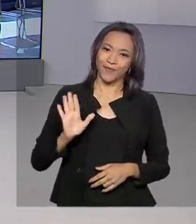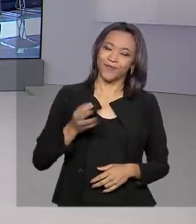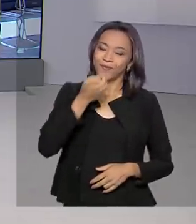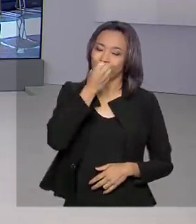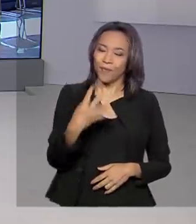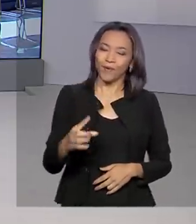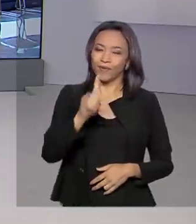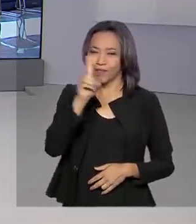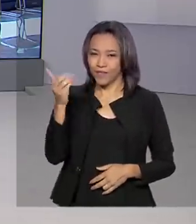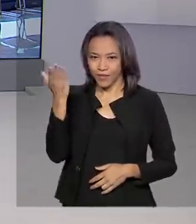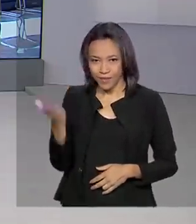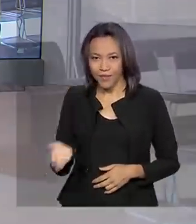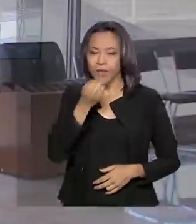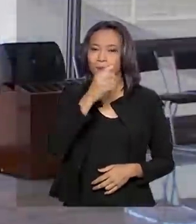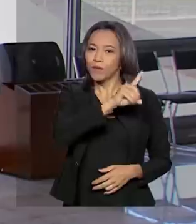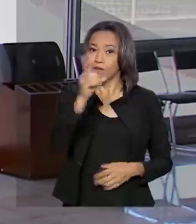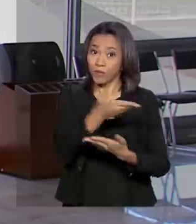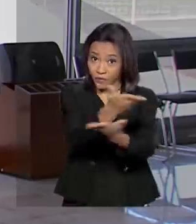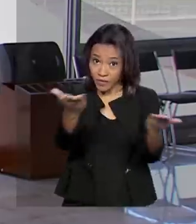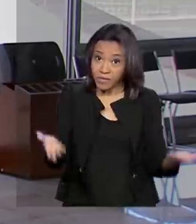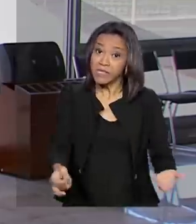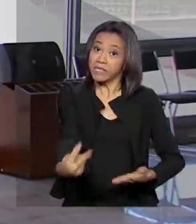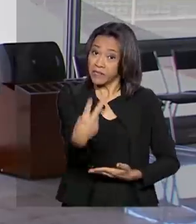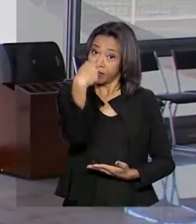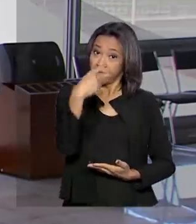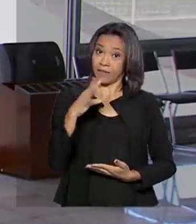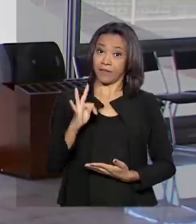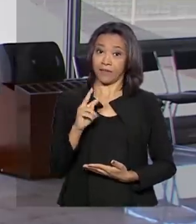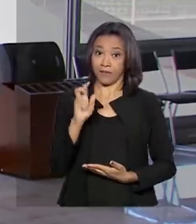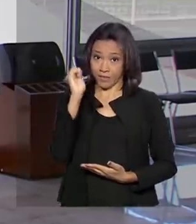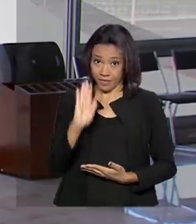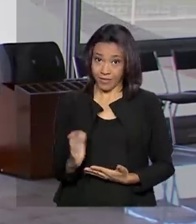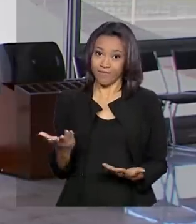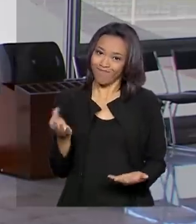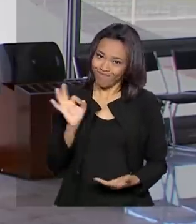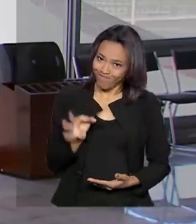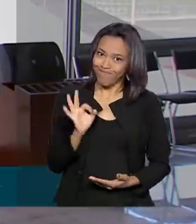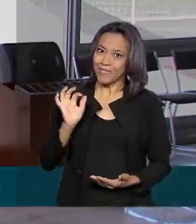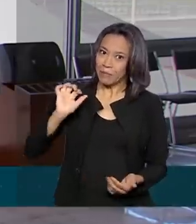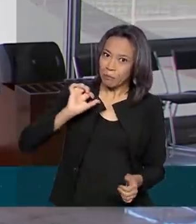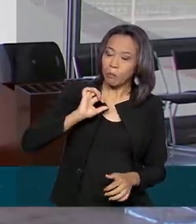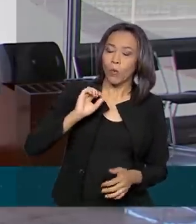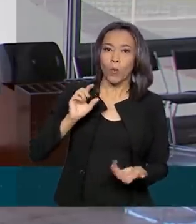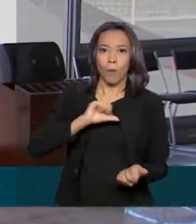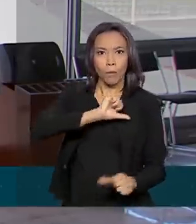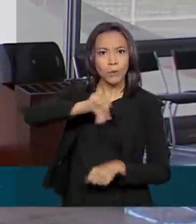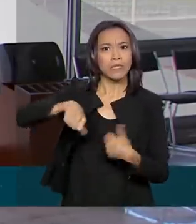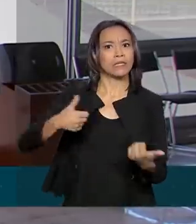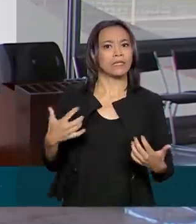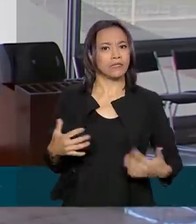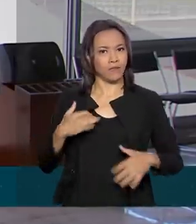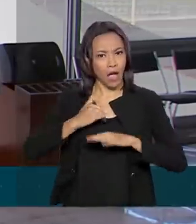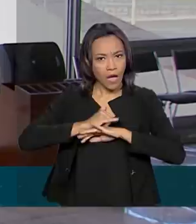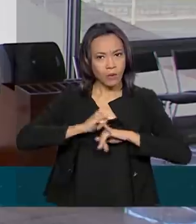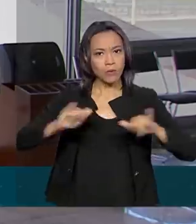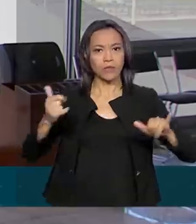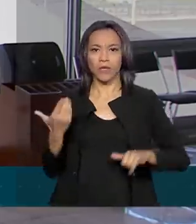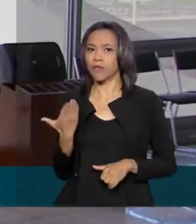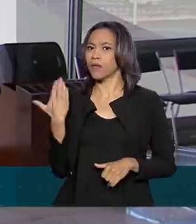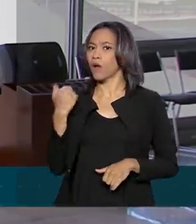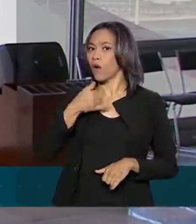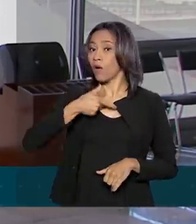Bom dia para você. Bom dia para você que acompanha a TV Brasil. É isso mesmo e essas mudanças que foram anunciadas pelo presidente Jair Bolsonaro